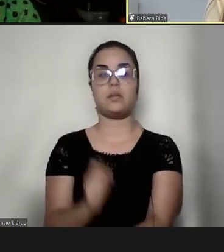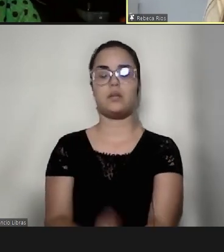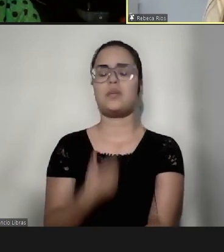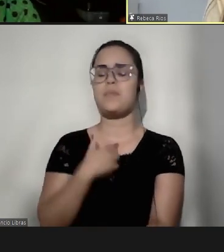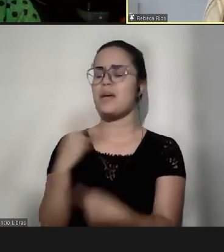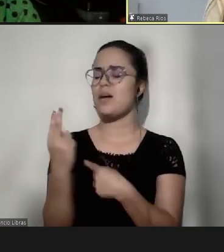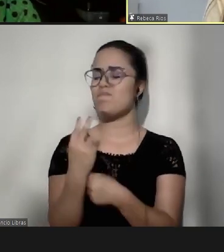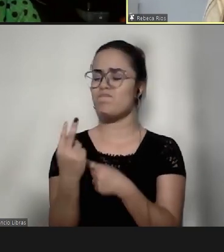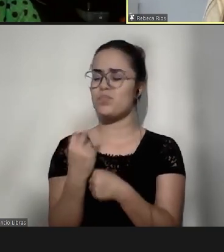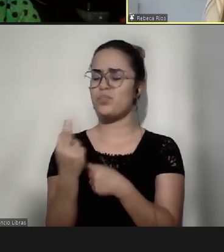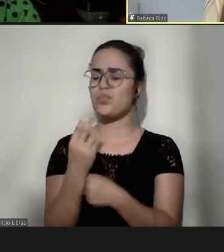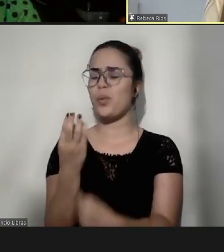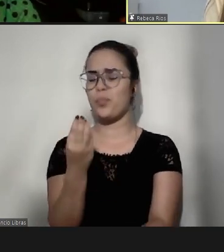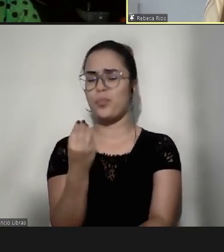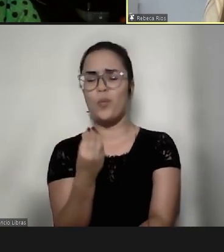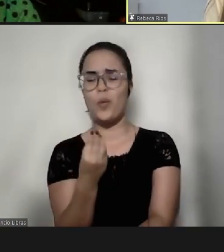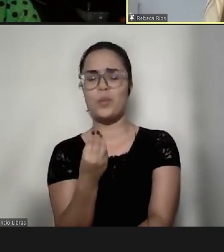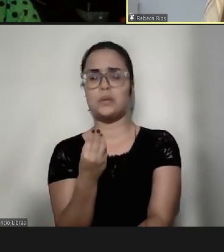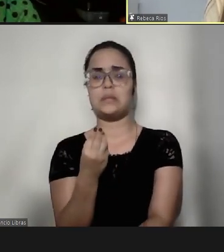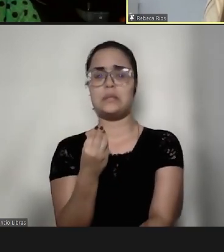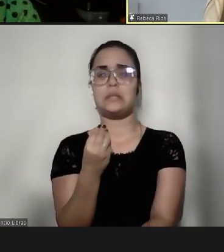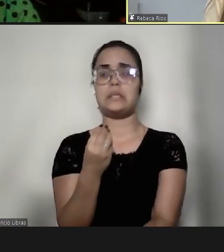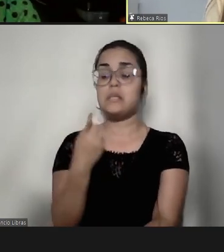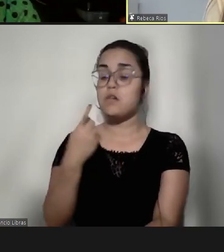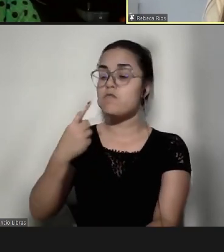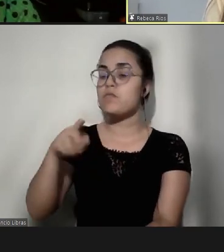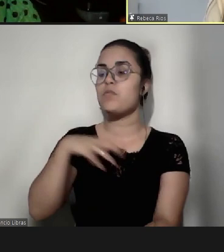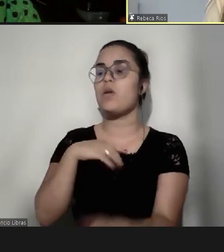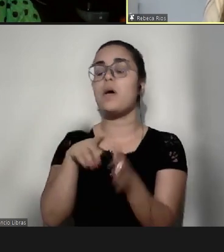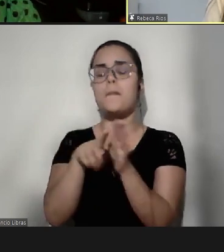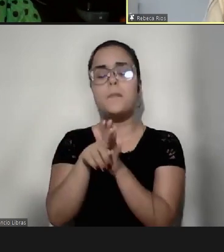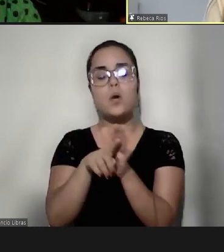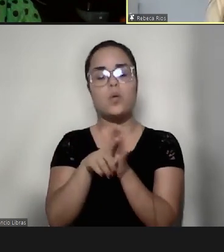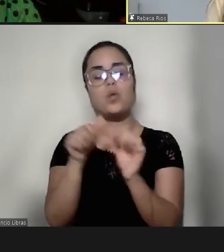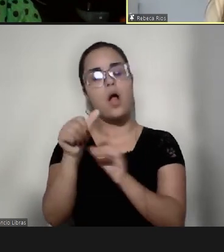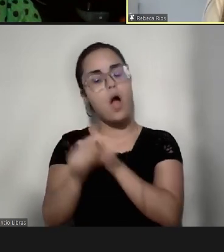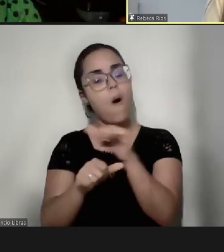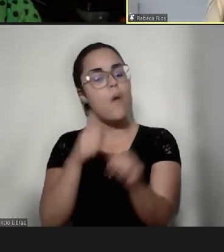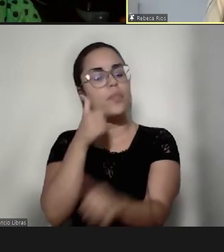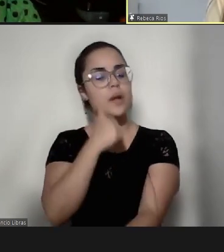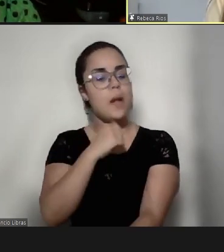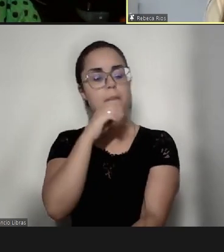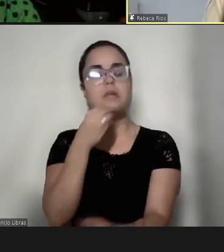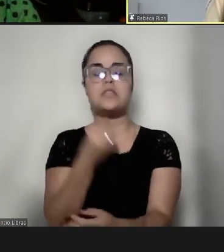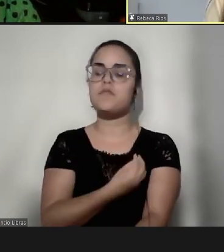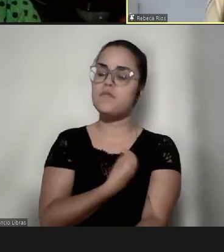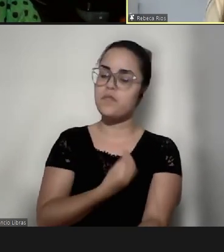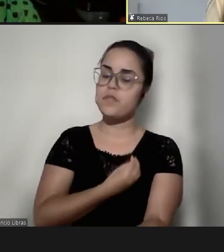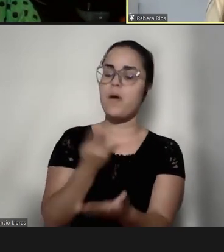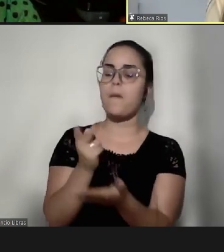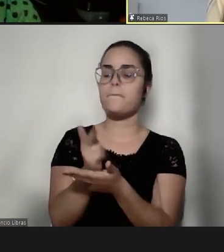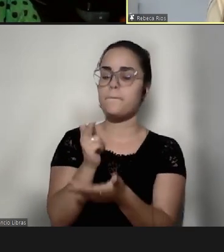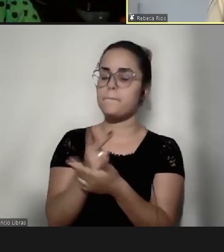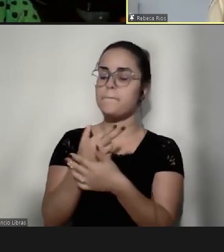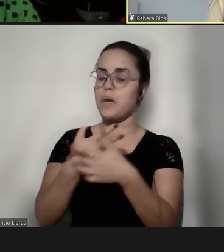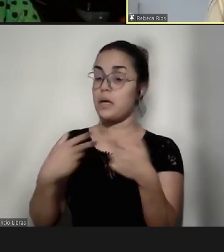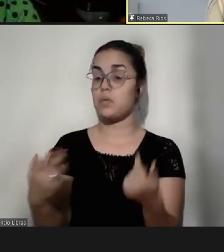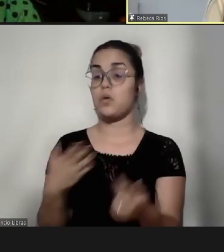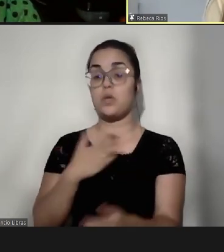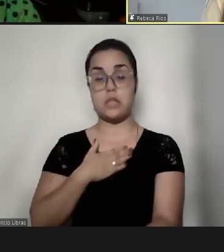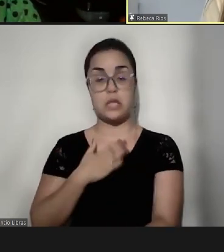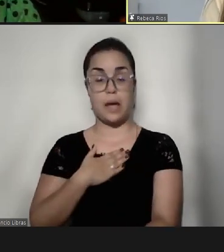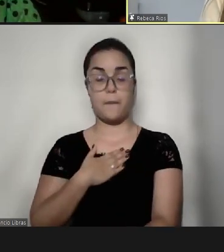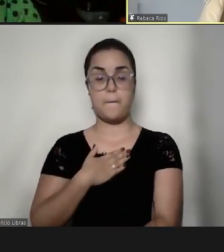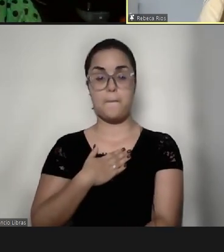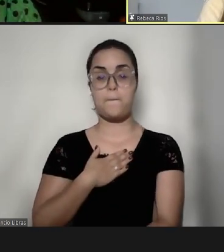bastante, né, foi procurar outras mães que estavam passando pela mesma situação do que eu,